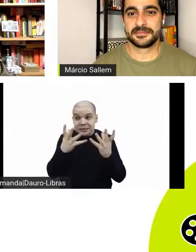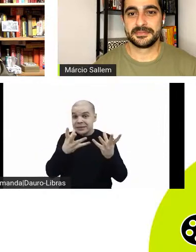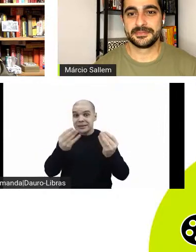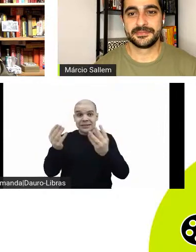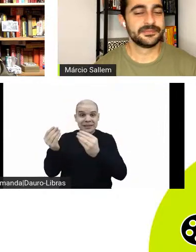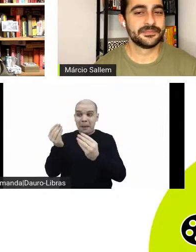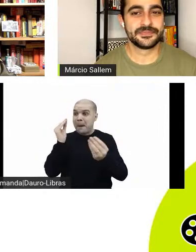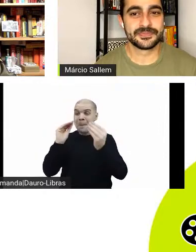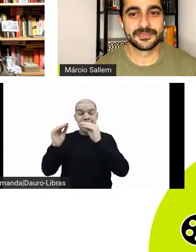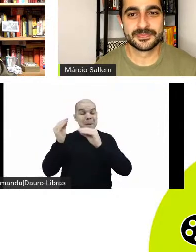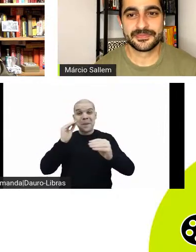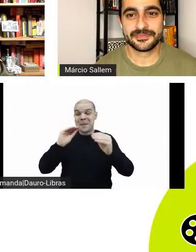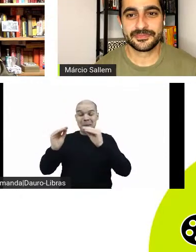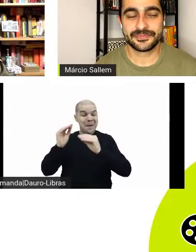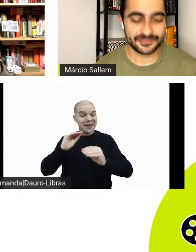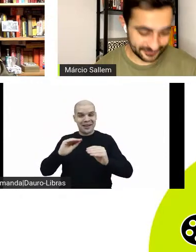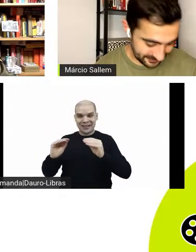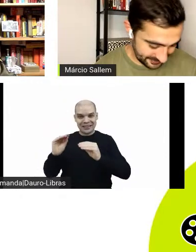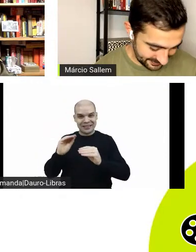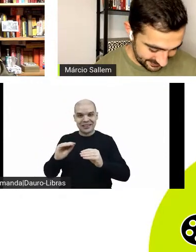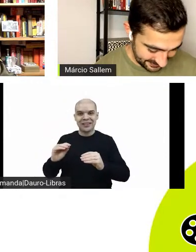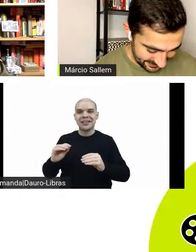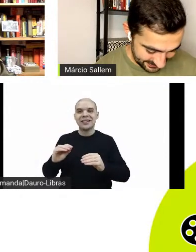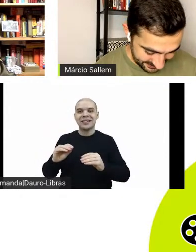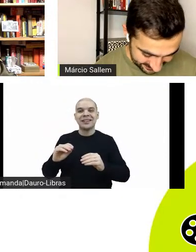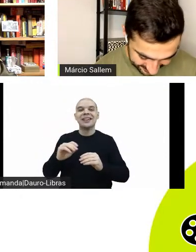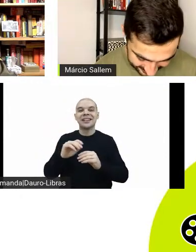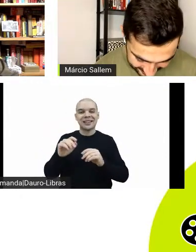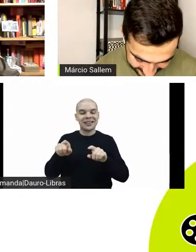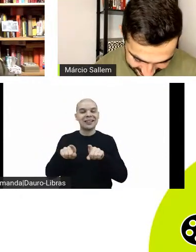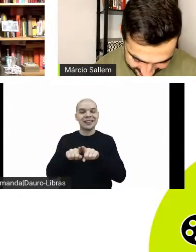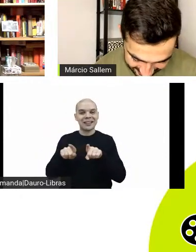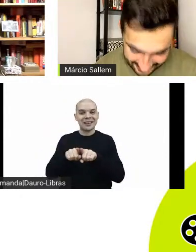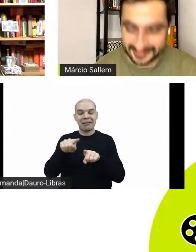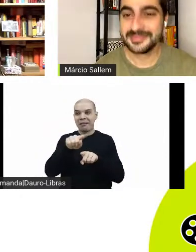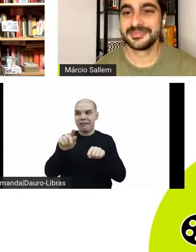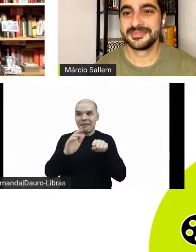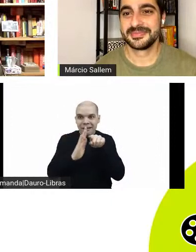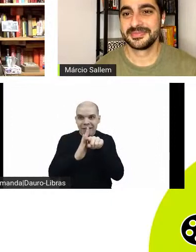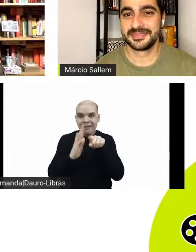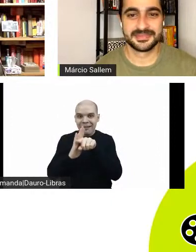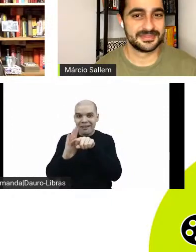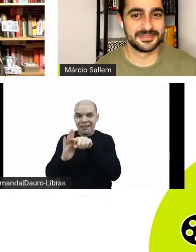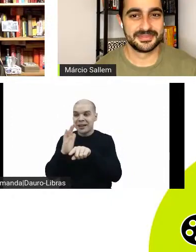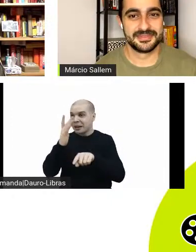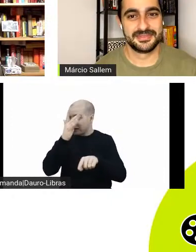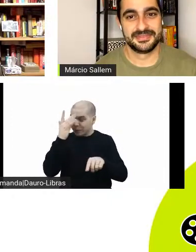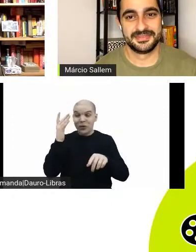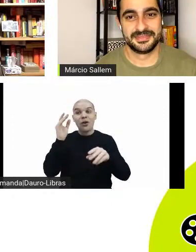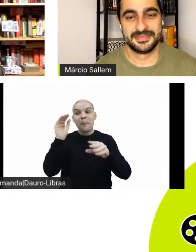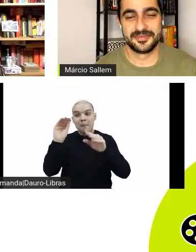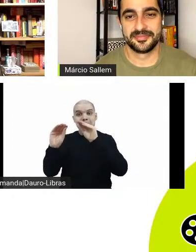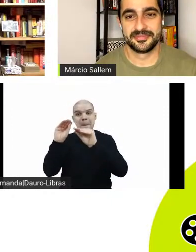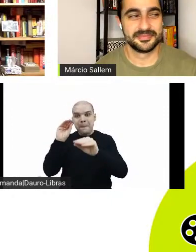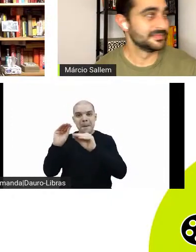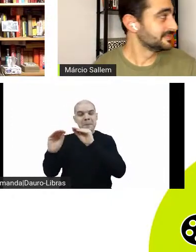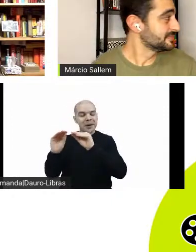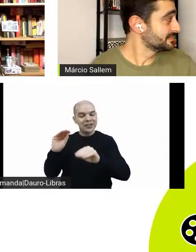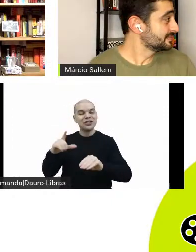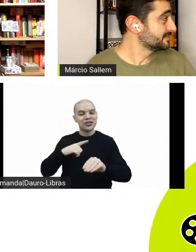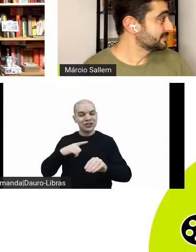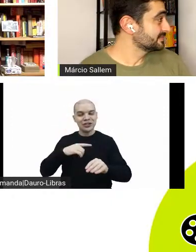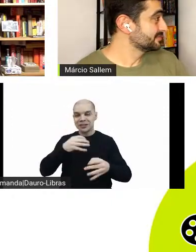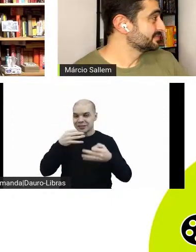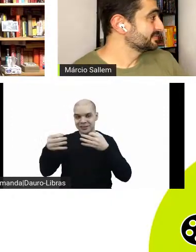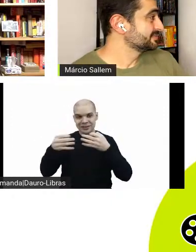acaba meio já respondendo algumas questões que vocês vão pontuando, e o pessoal vai conversando, então, falando, a Jessica Lopes também